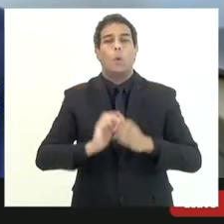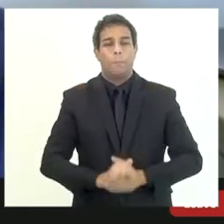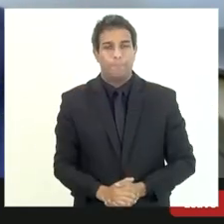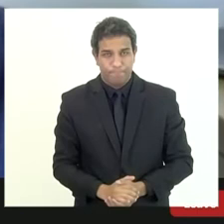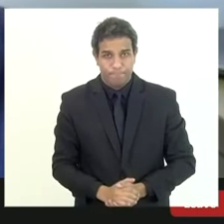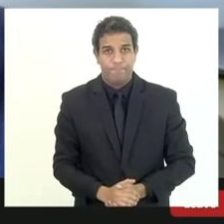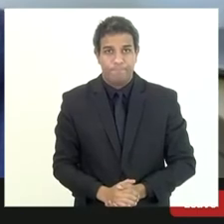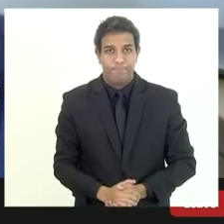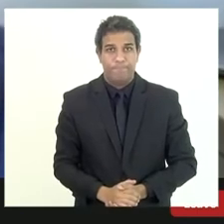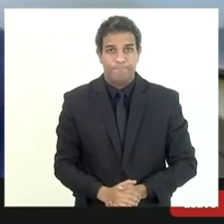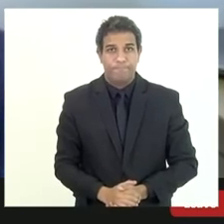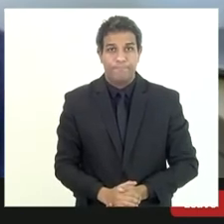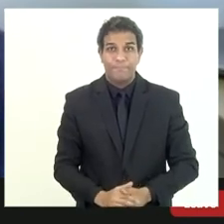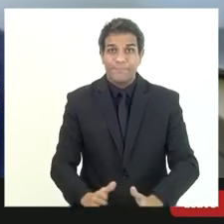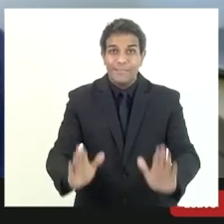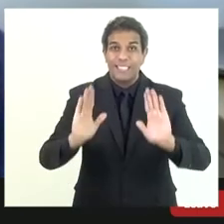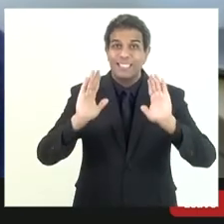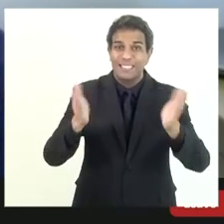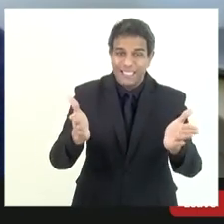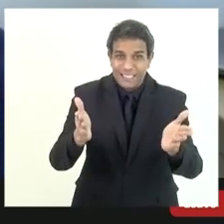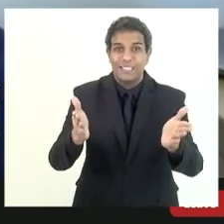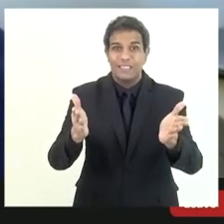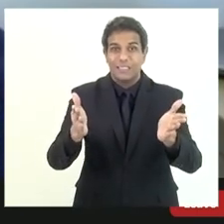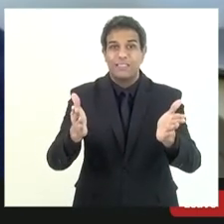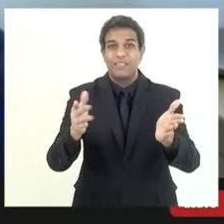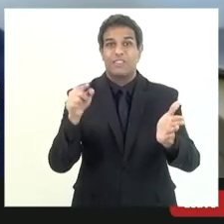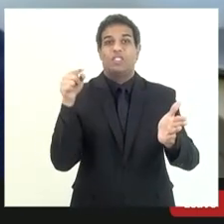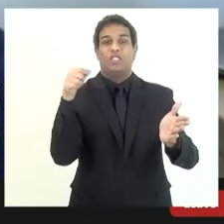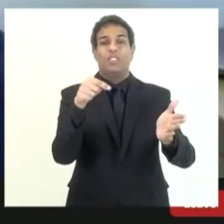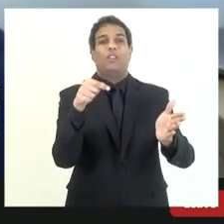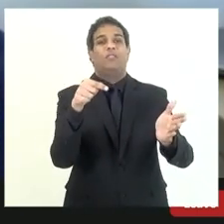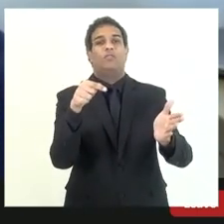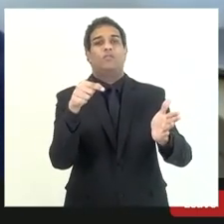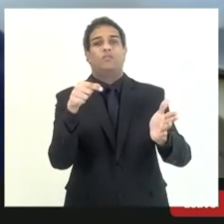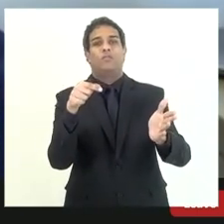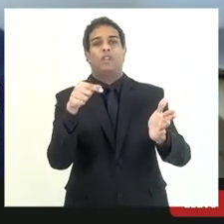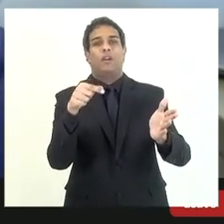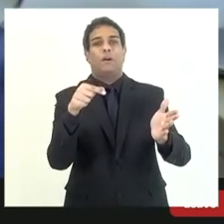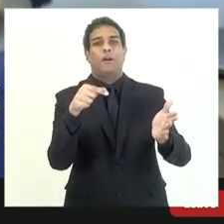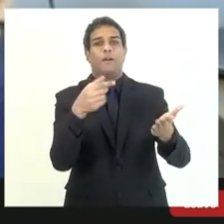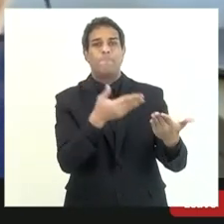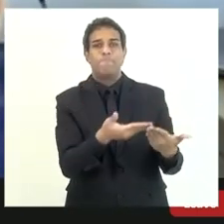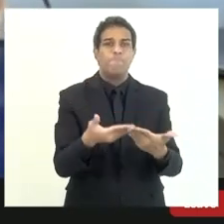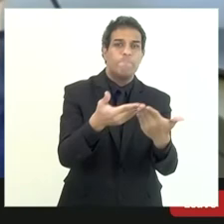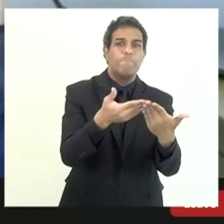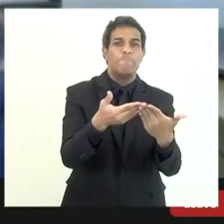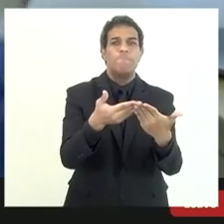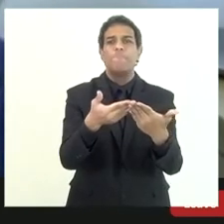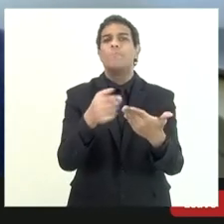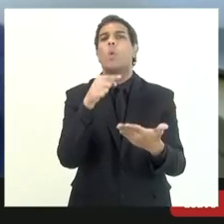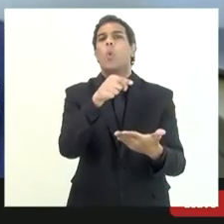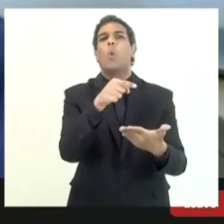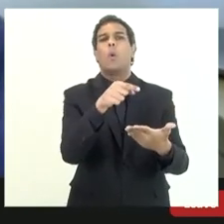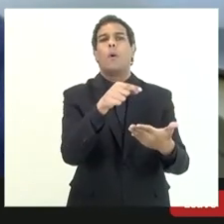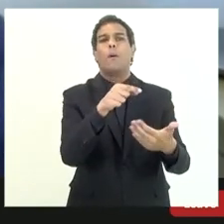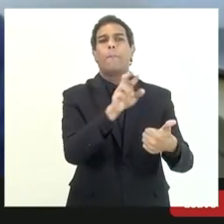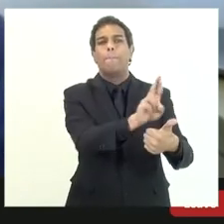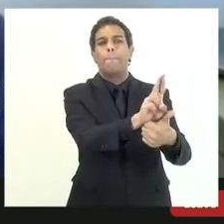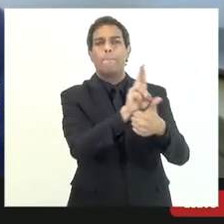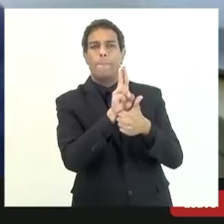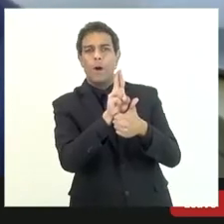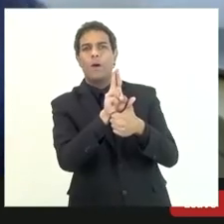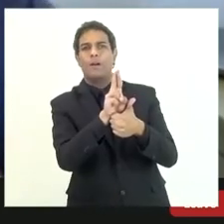já que existe um refis que ainda está em vigor a procuradoria pudesse